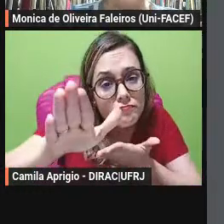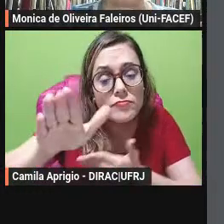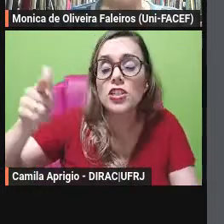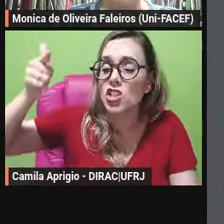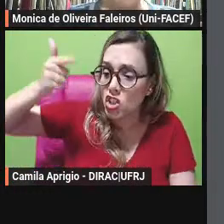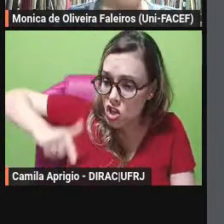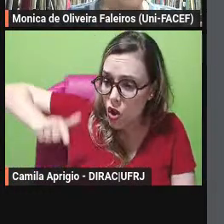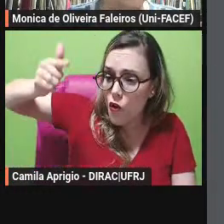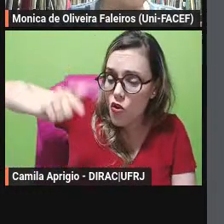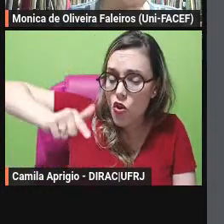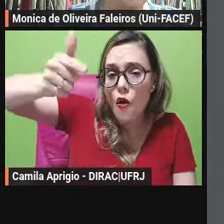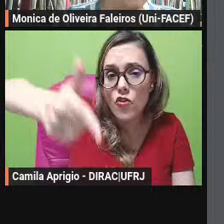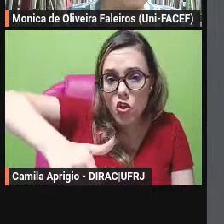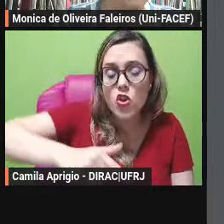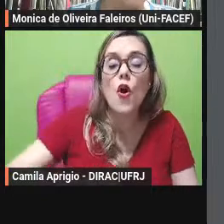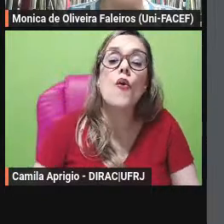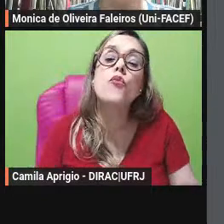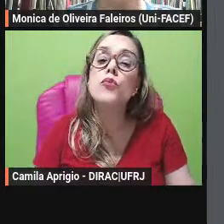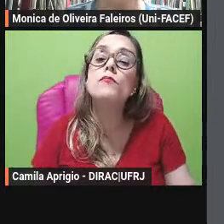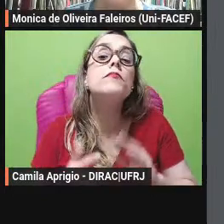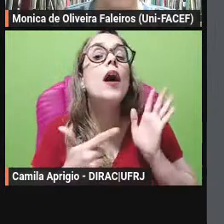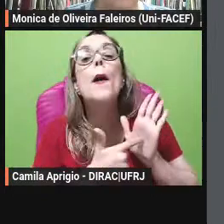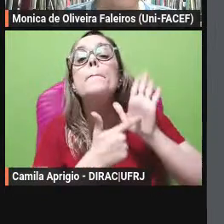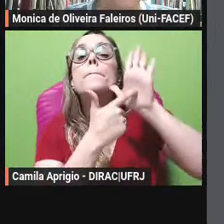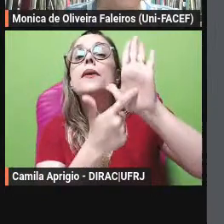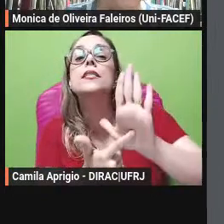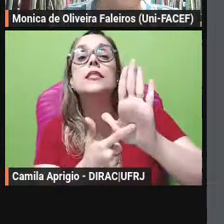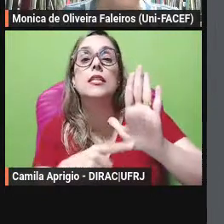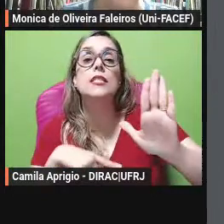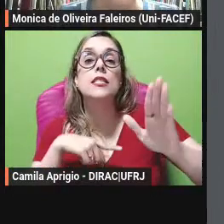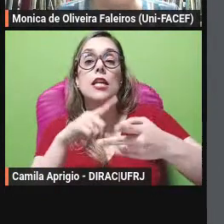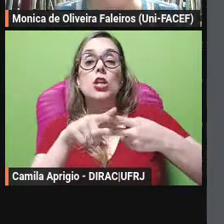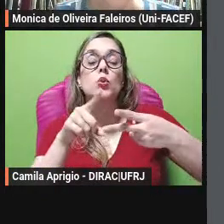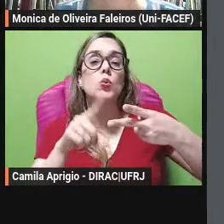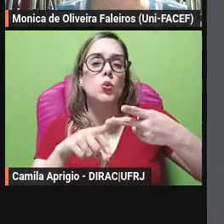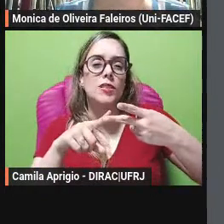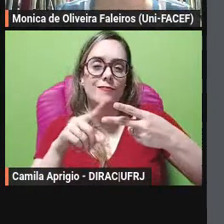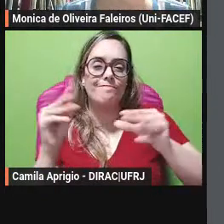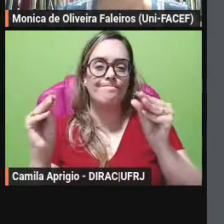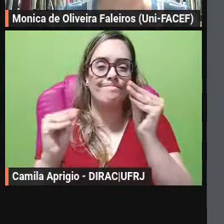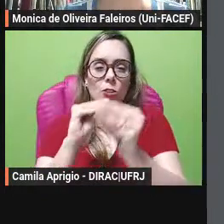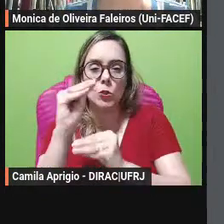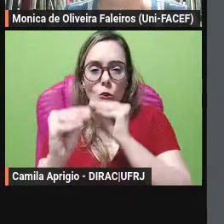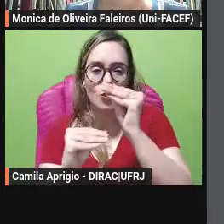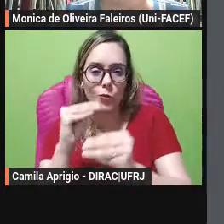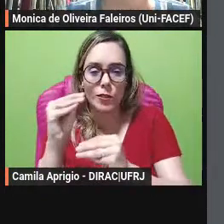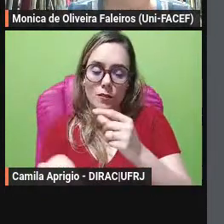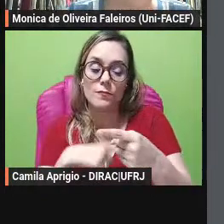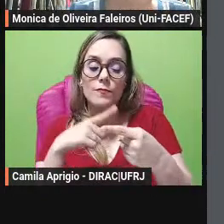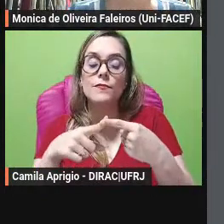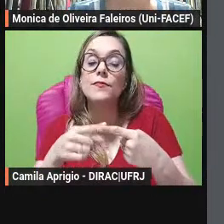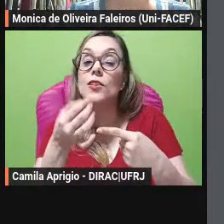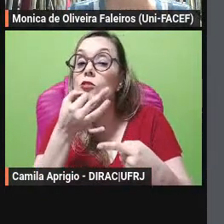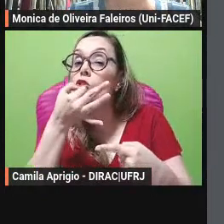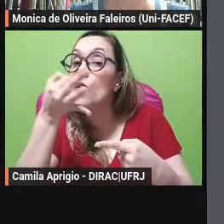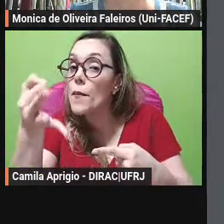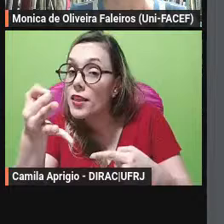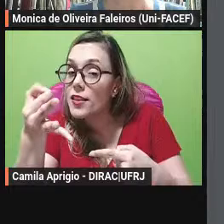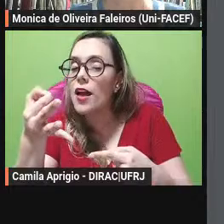apresentação prefácio combina duas ocorrências textuais comentários sobre a fábula e uma breve autobiografia